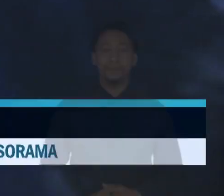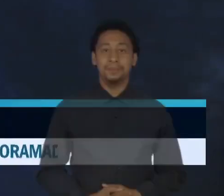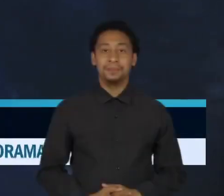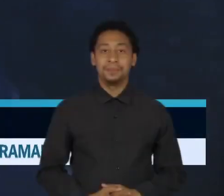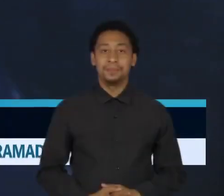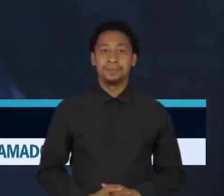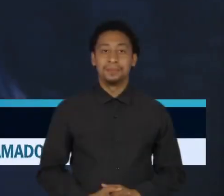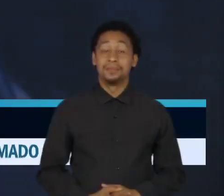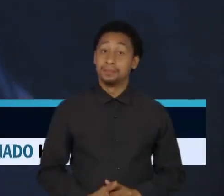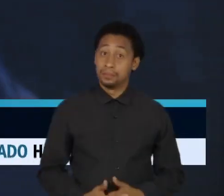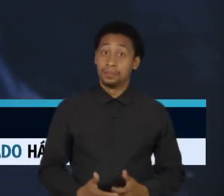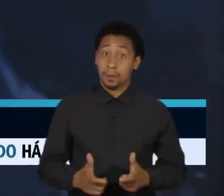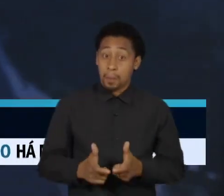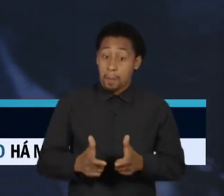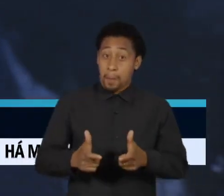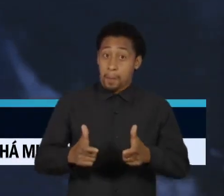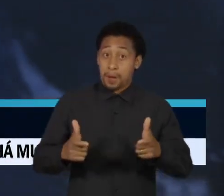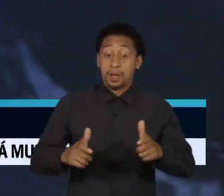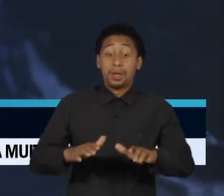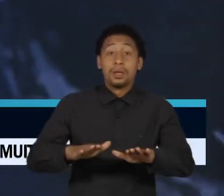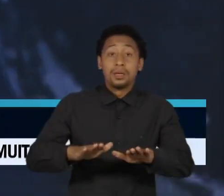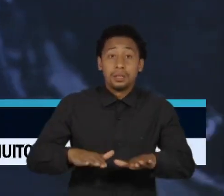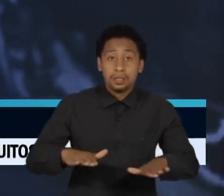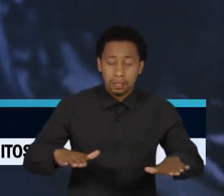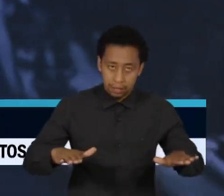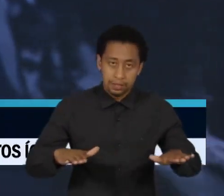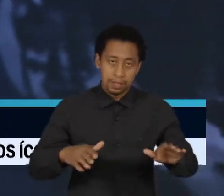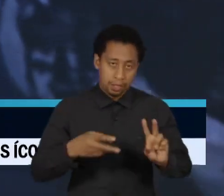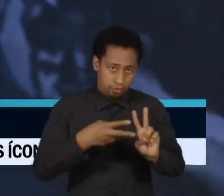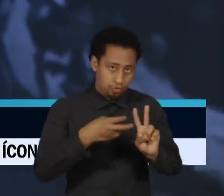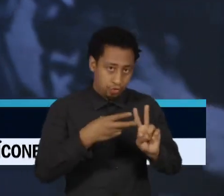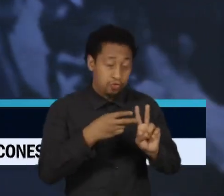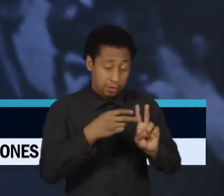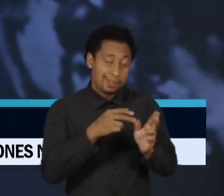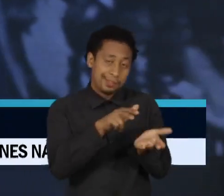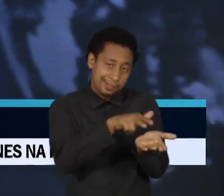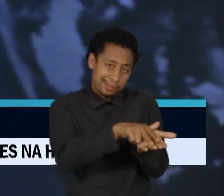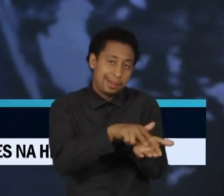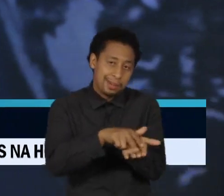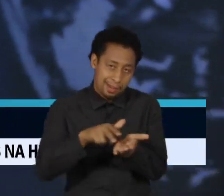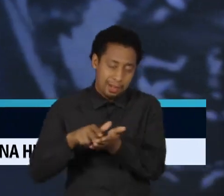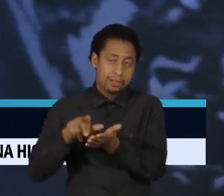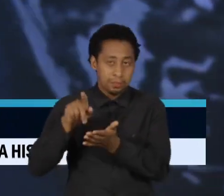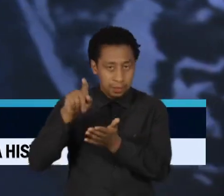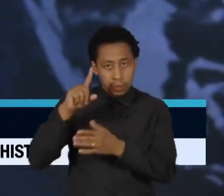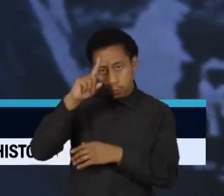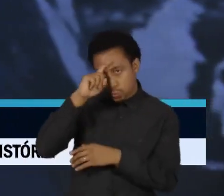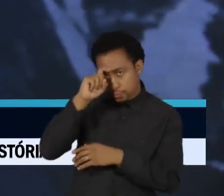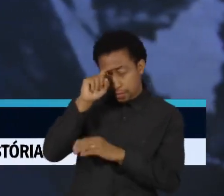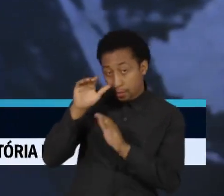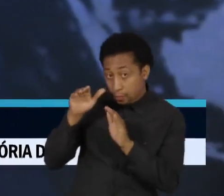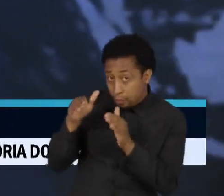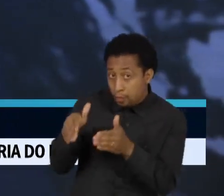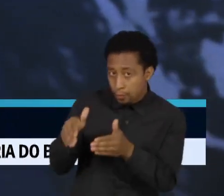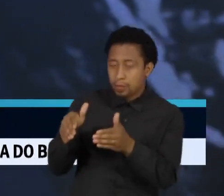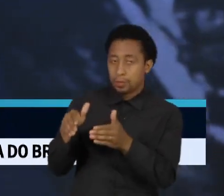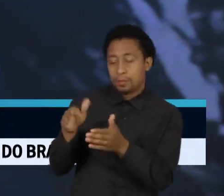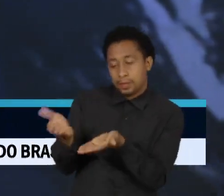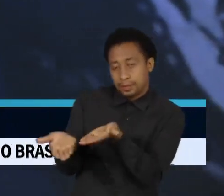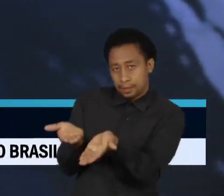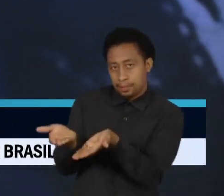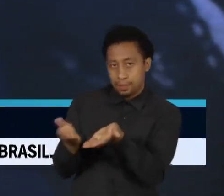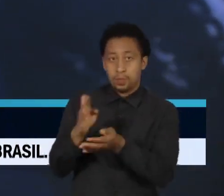Subiu o número de crianças indígenas internadas em um hospital especializado em atendimento infantil em Boa Vista. Desde que foi decretada